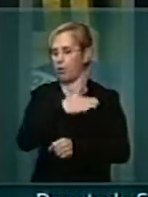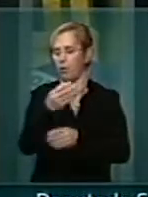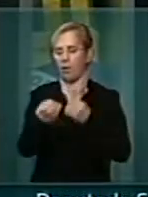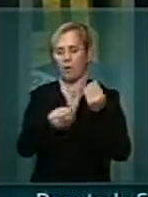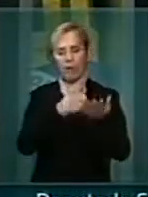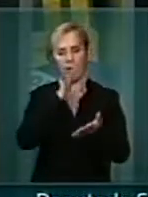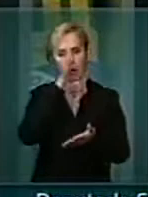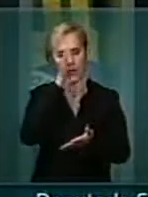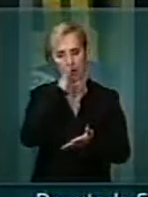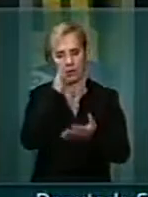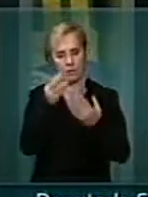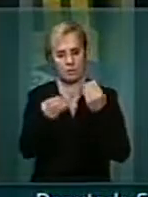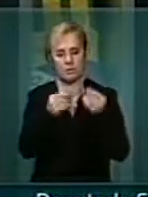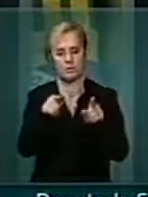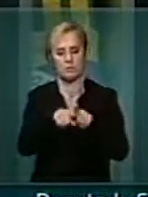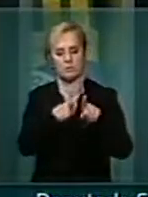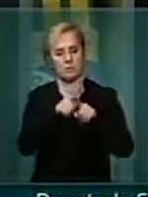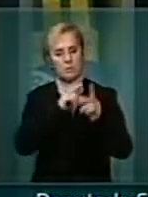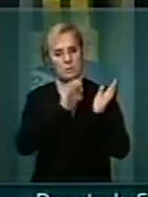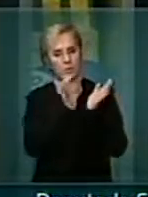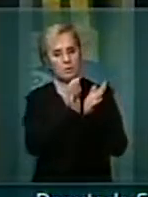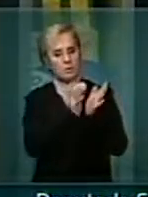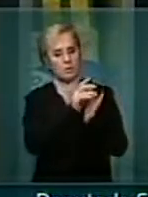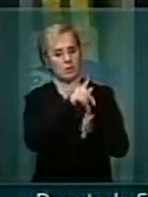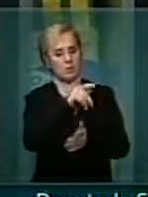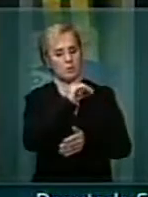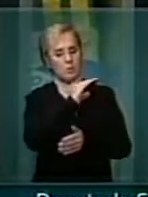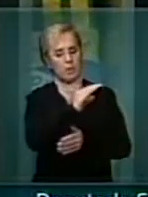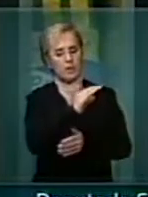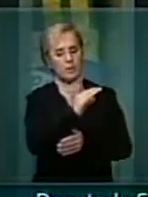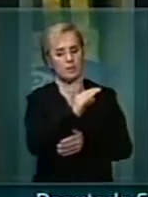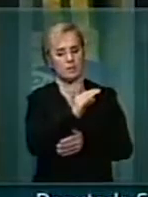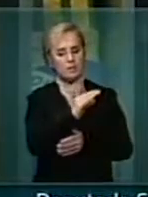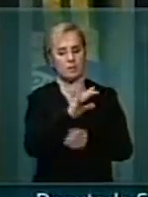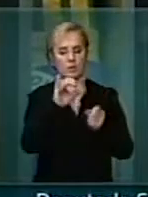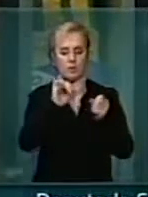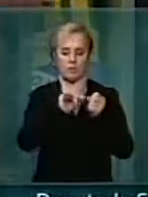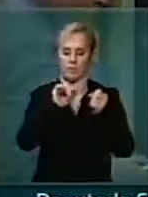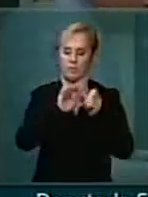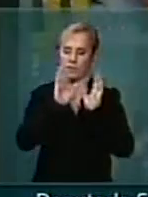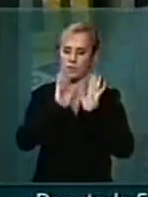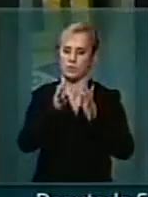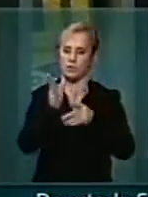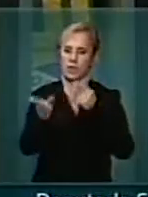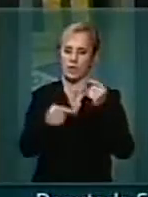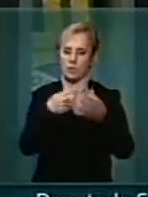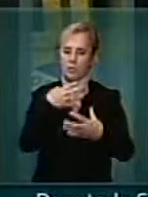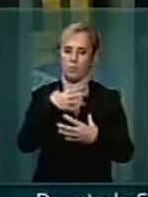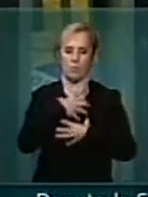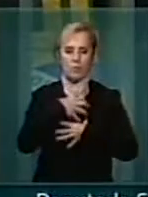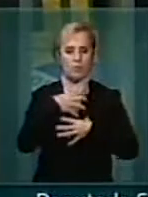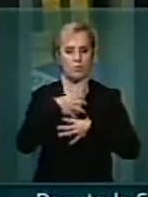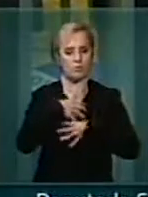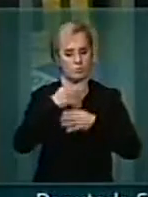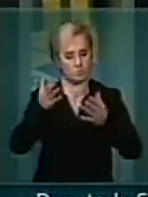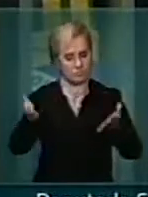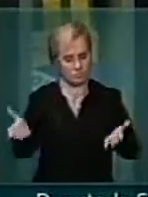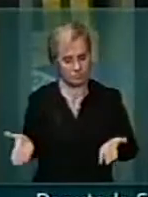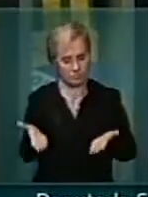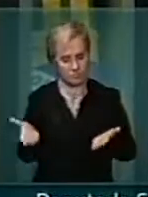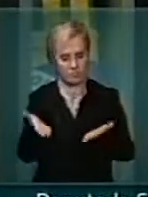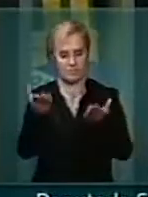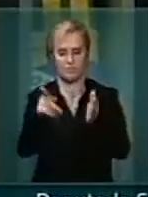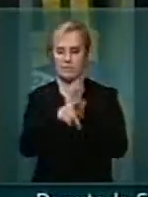nós estamos vendo que o PAC, Programa de Aceleração do Crescimento, foi feito como uma forma de motivar,